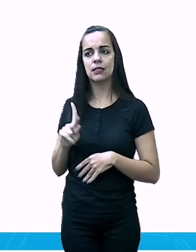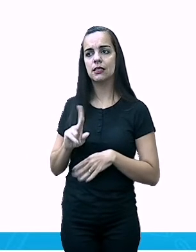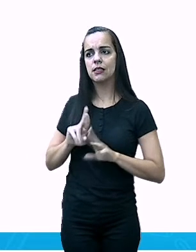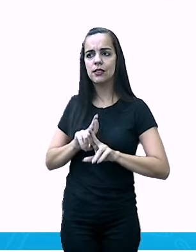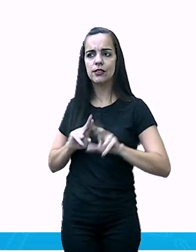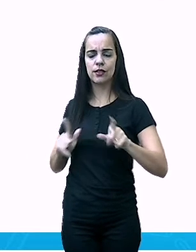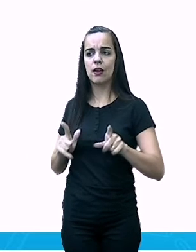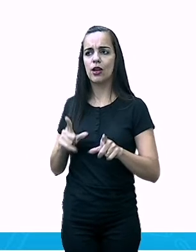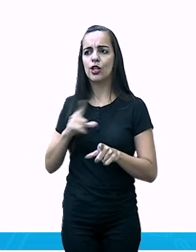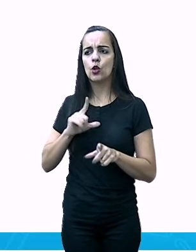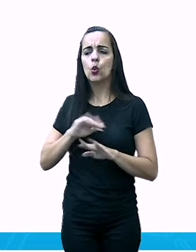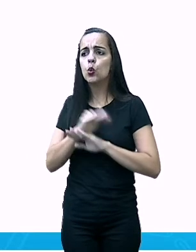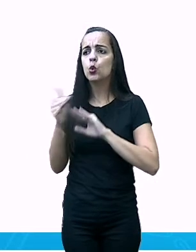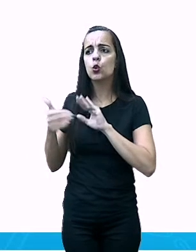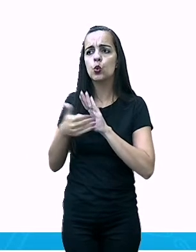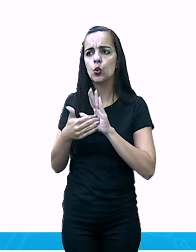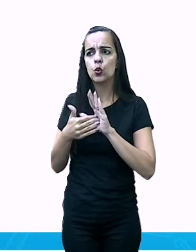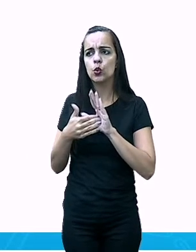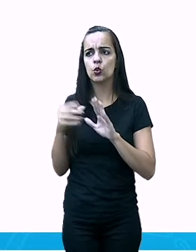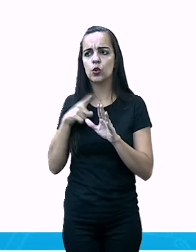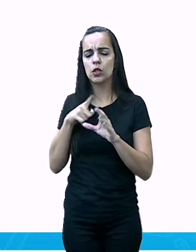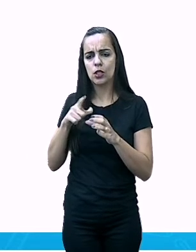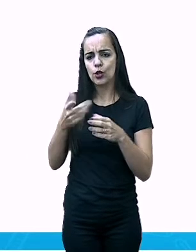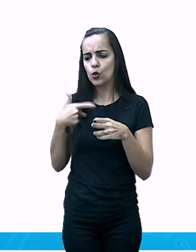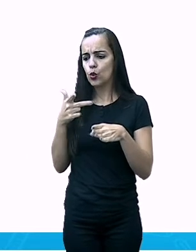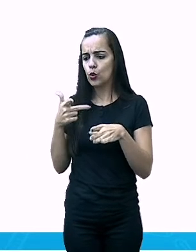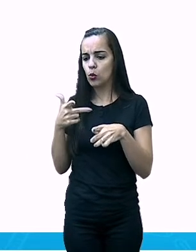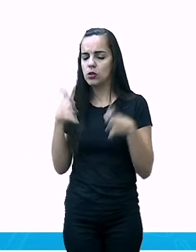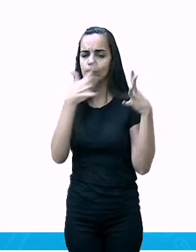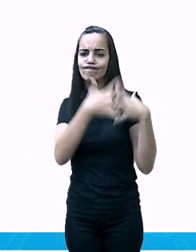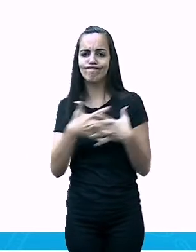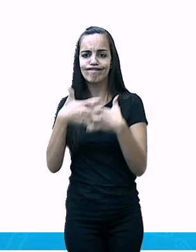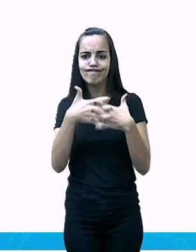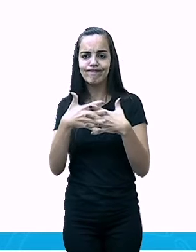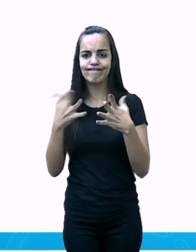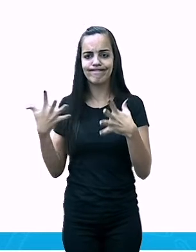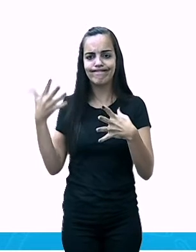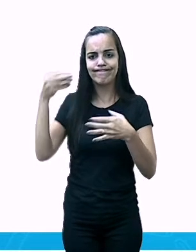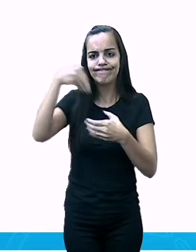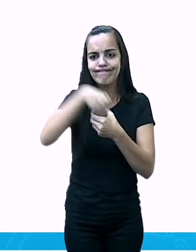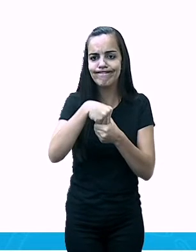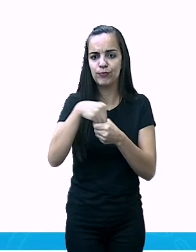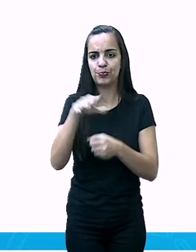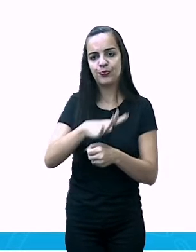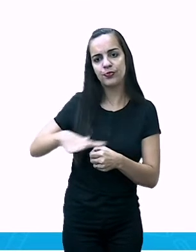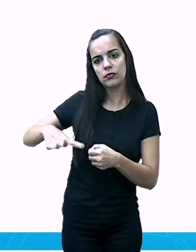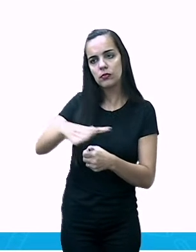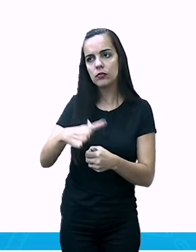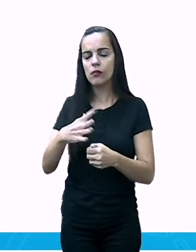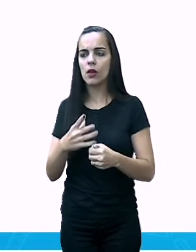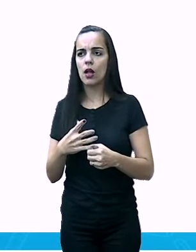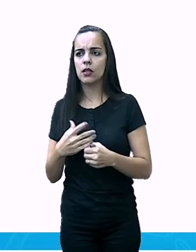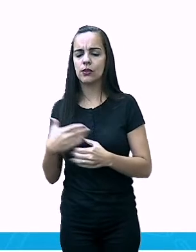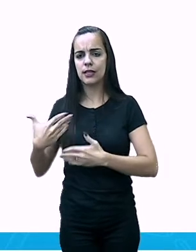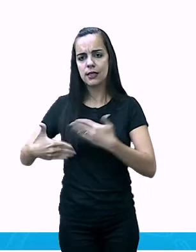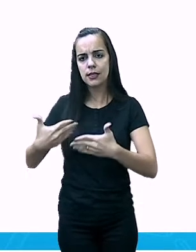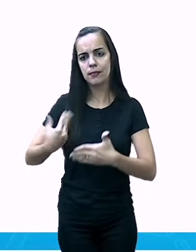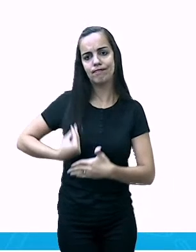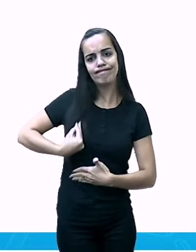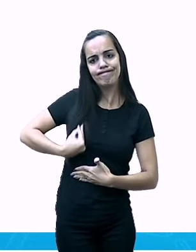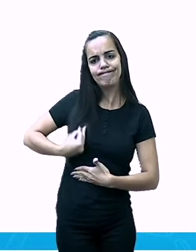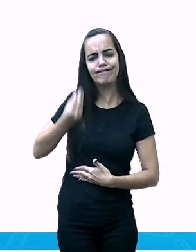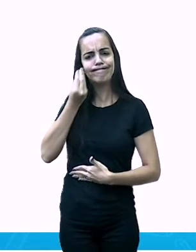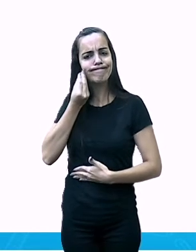tudo isso vai estar interferindo para que essa expectativa seja